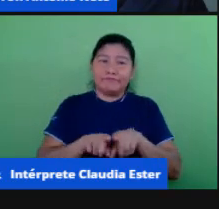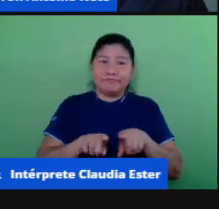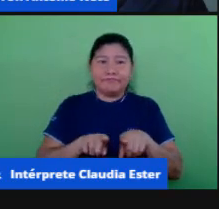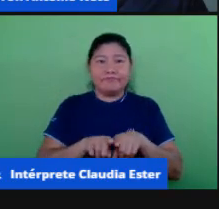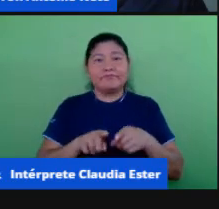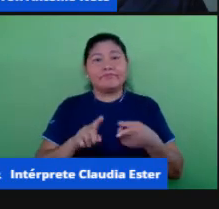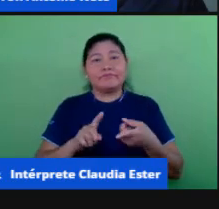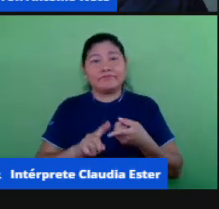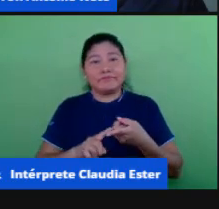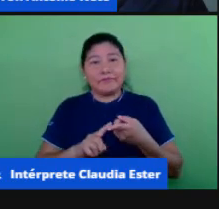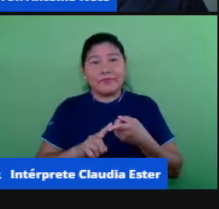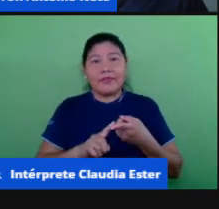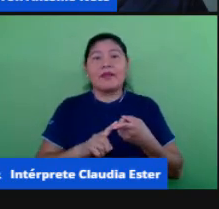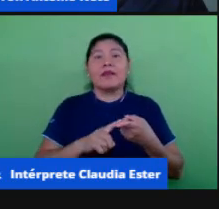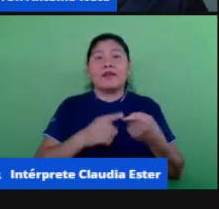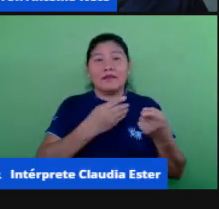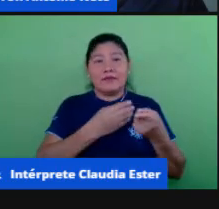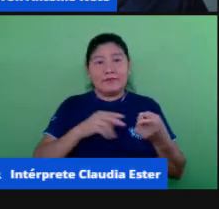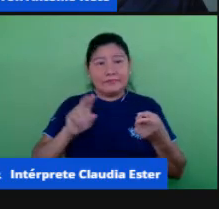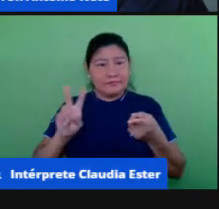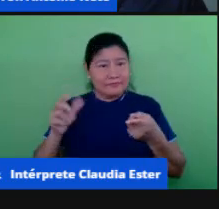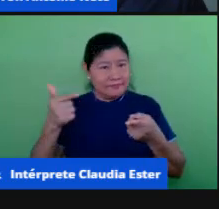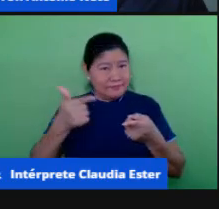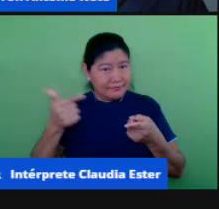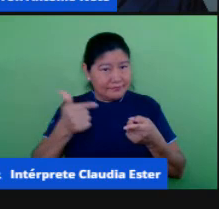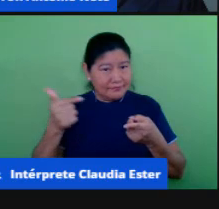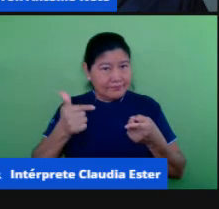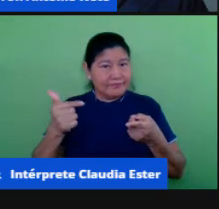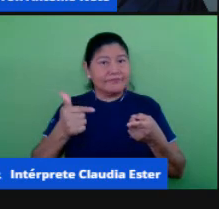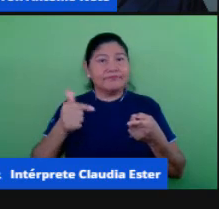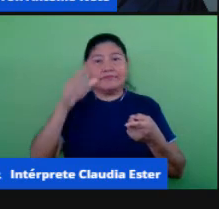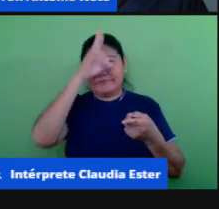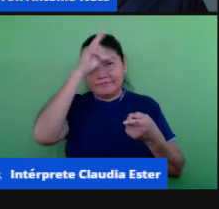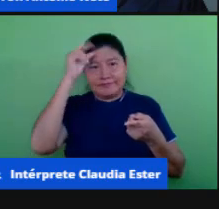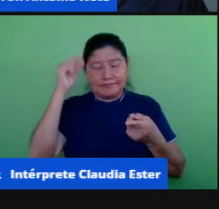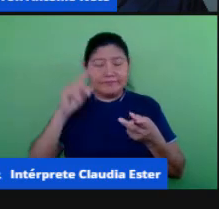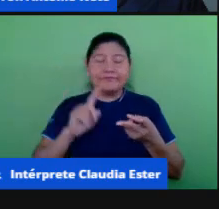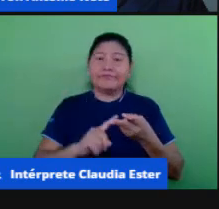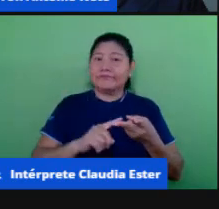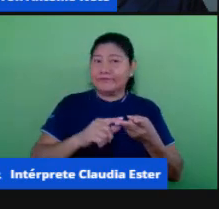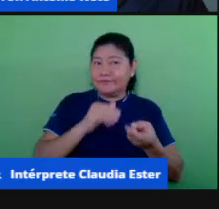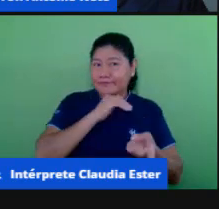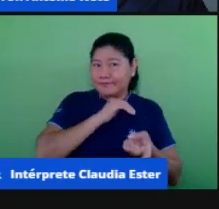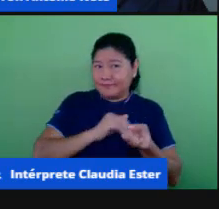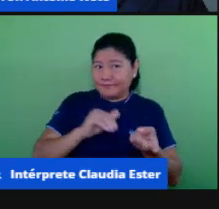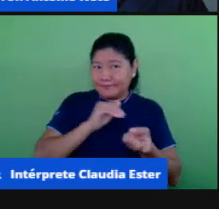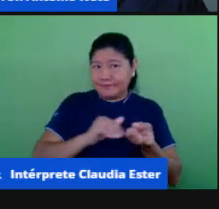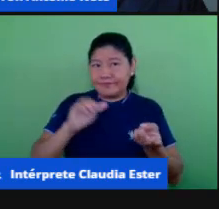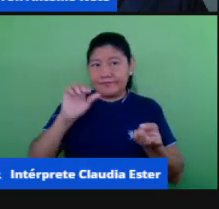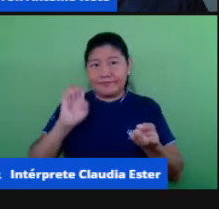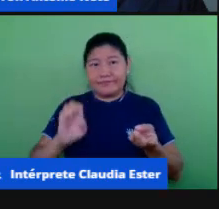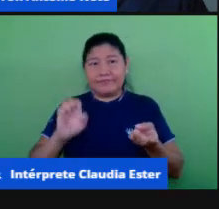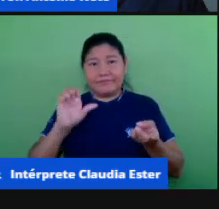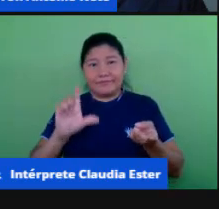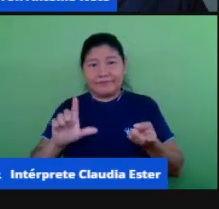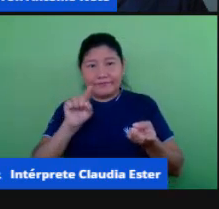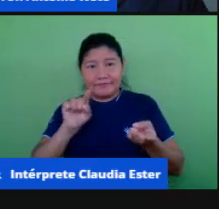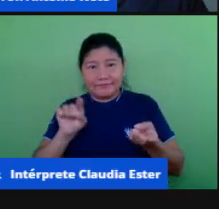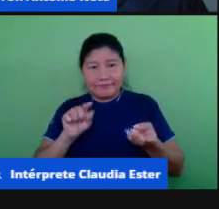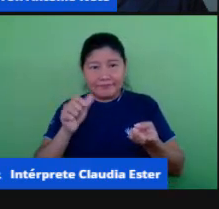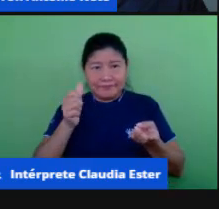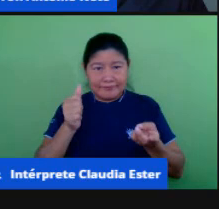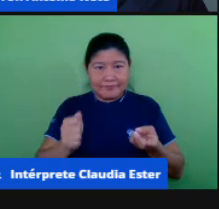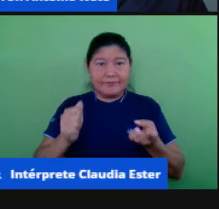a vice-prefeita Adriana Lopes, a nossa secretária, Elza Fernandes, a nossa